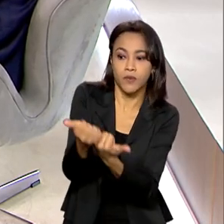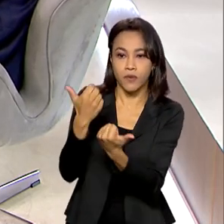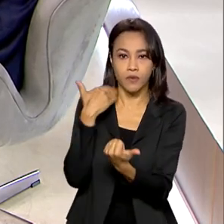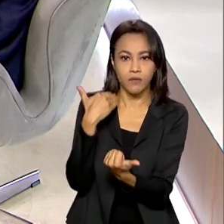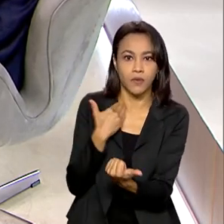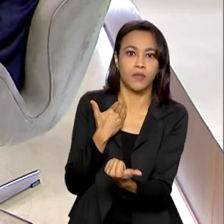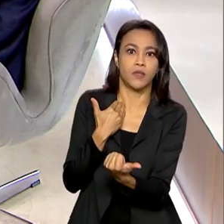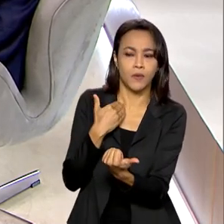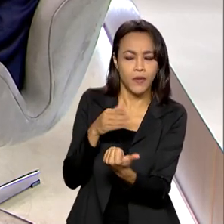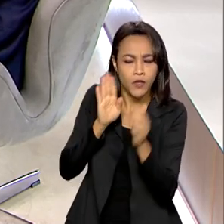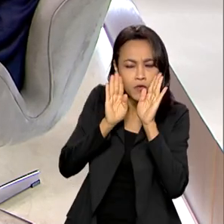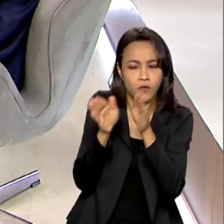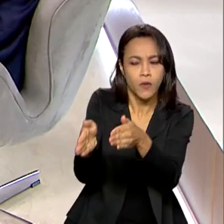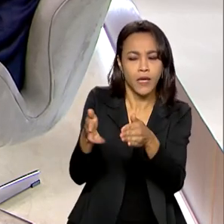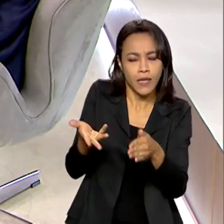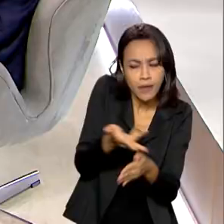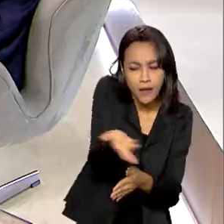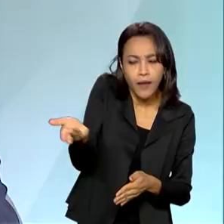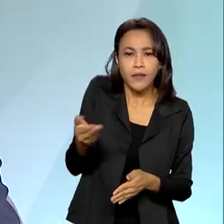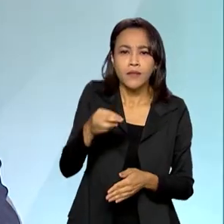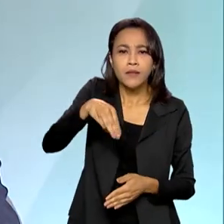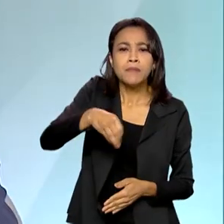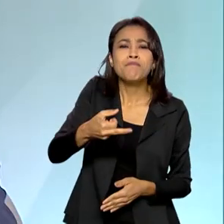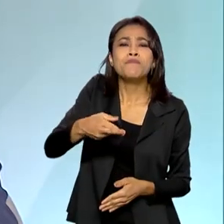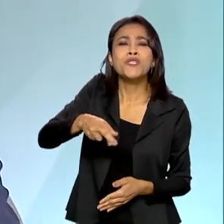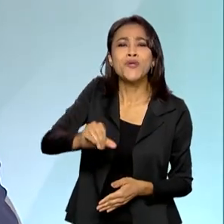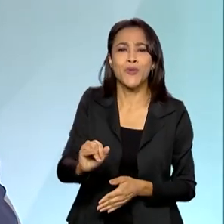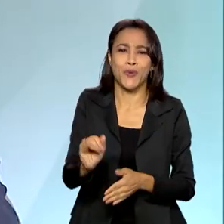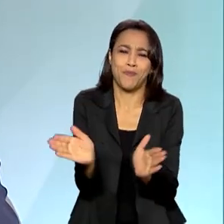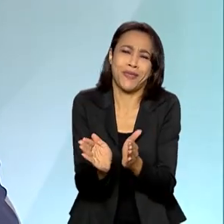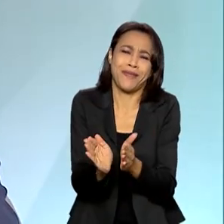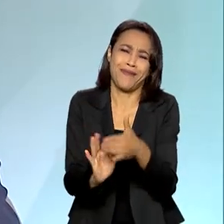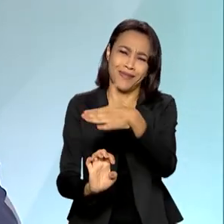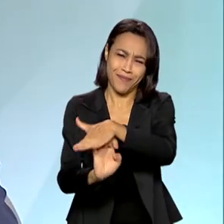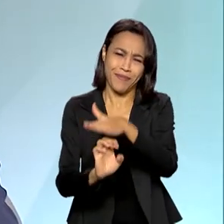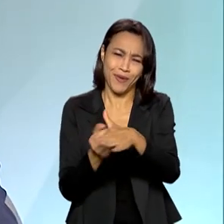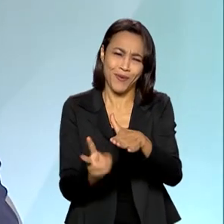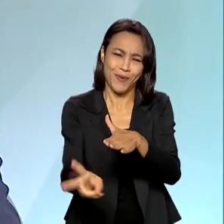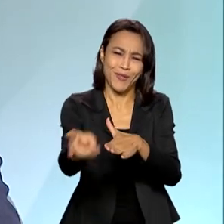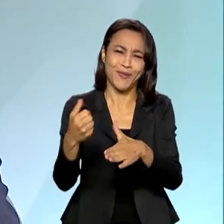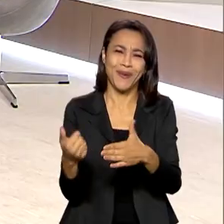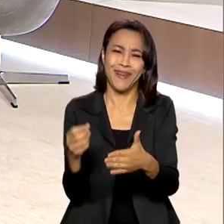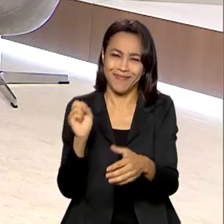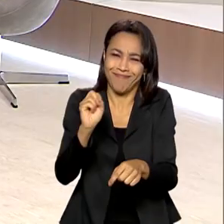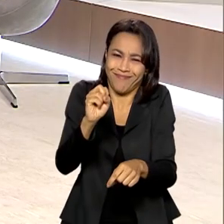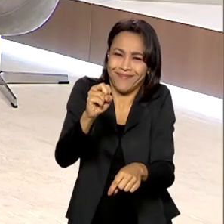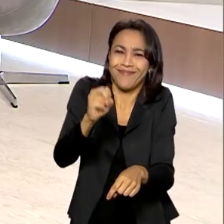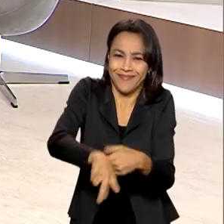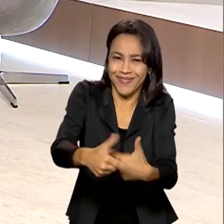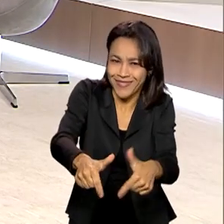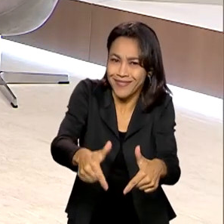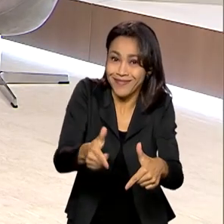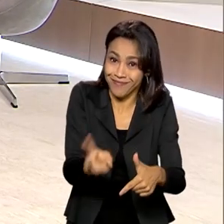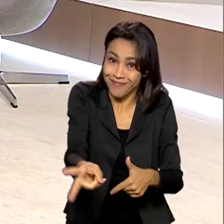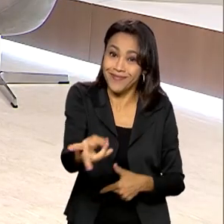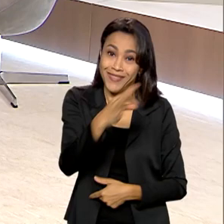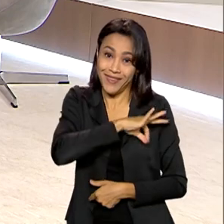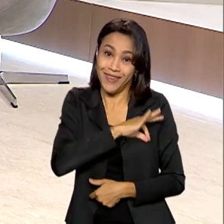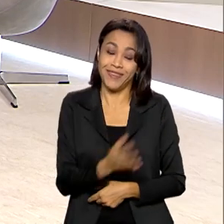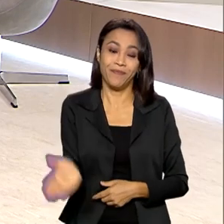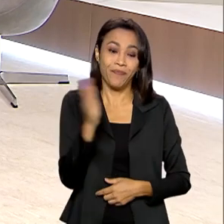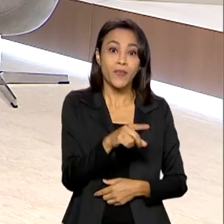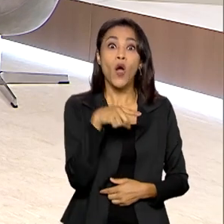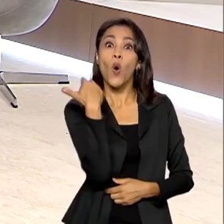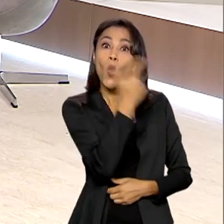nas micro e pequenas empresas brasileiras para que a gente possa continuar gerando emprego e renda nesse país. E nessa linha também, a gente pode mencionar o